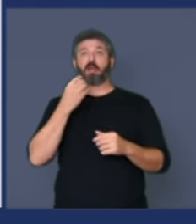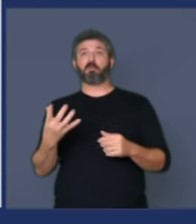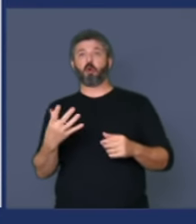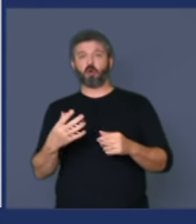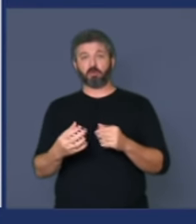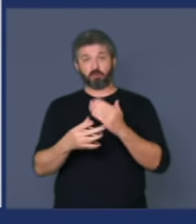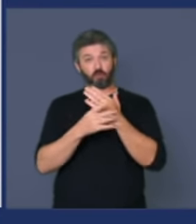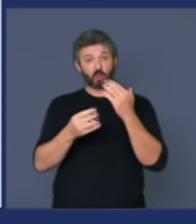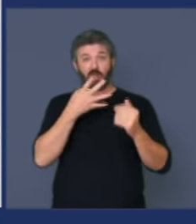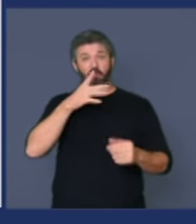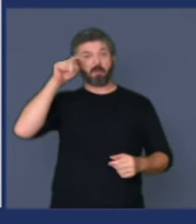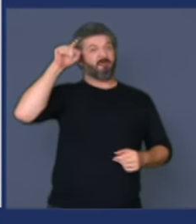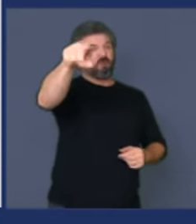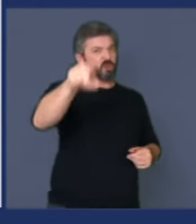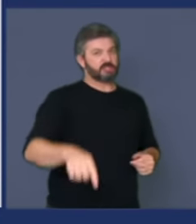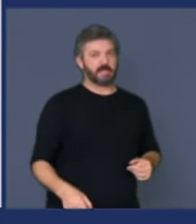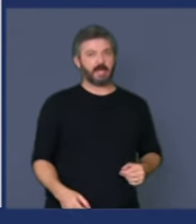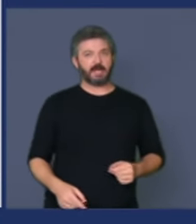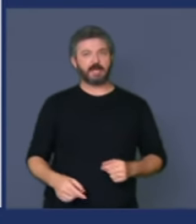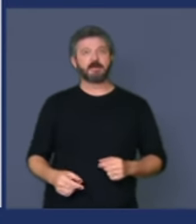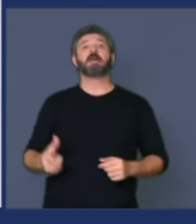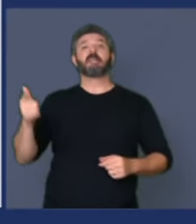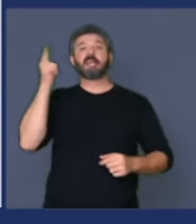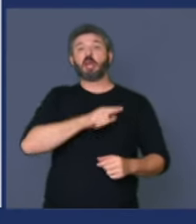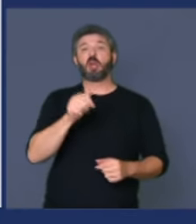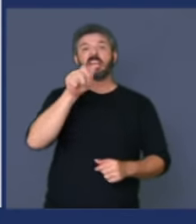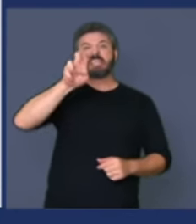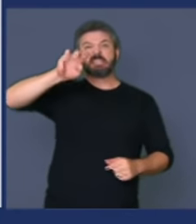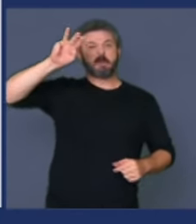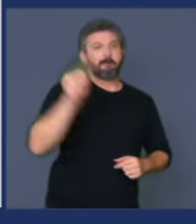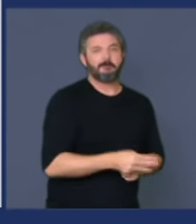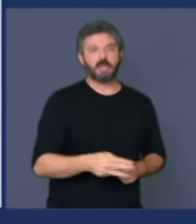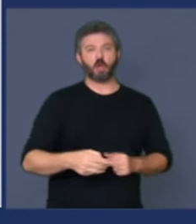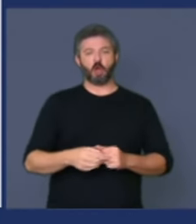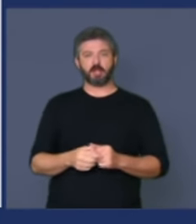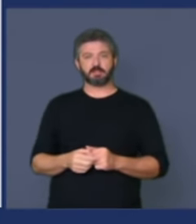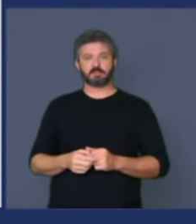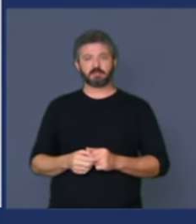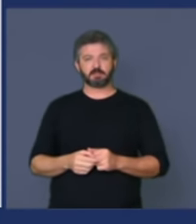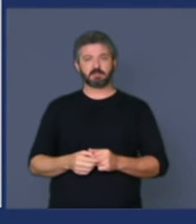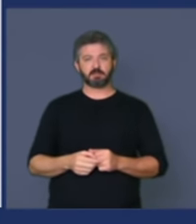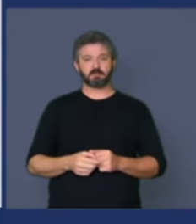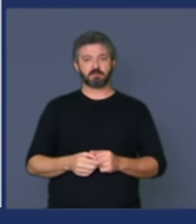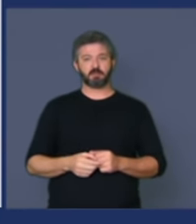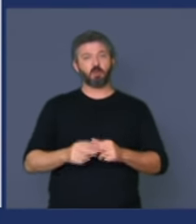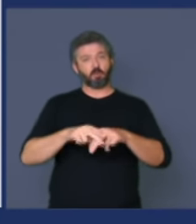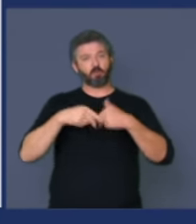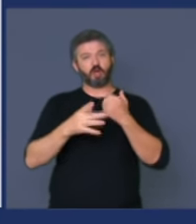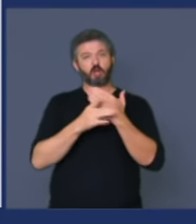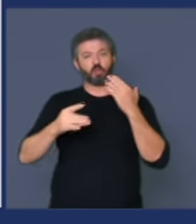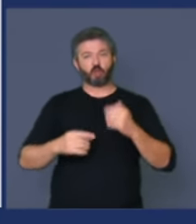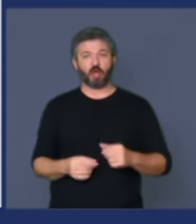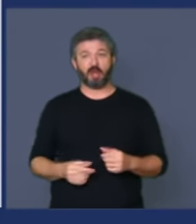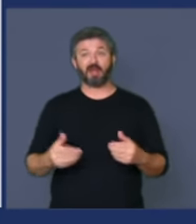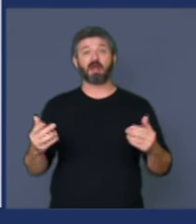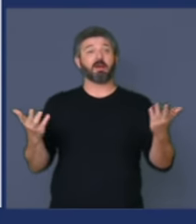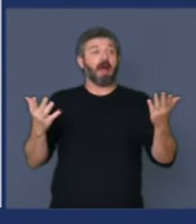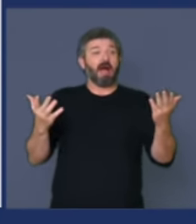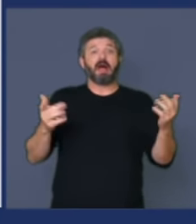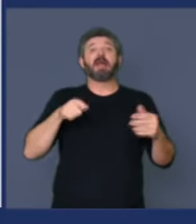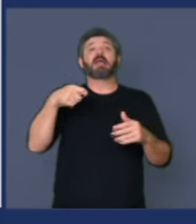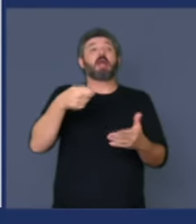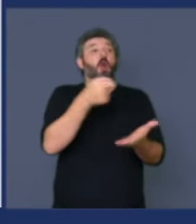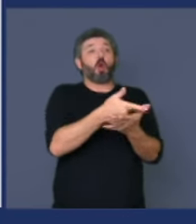alta do dólar é bom para você que ganhou 15 milhões nos últimos dias com a alta do dólar agora quem tem que comprar